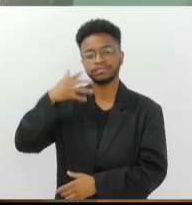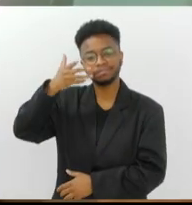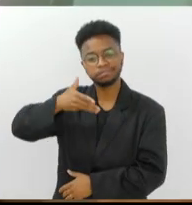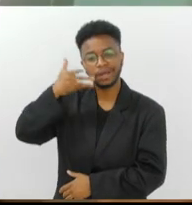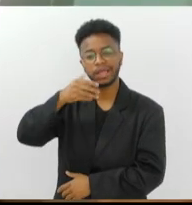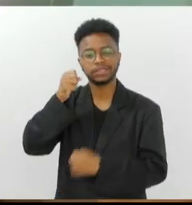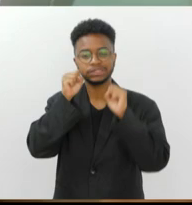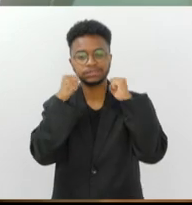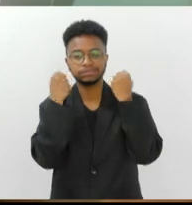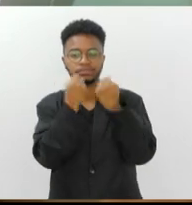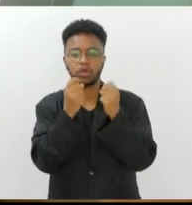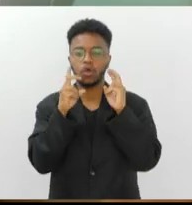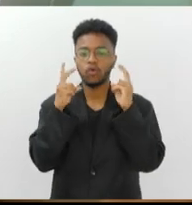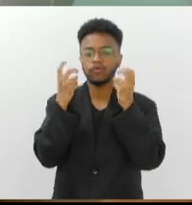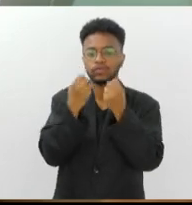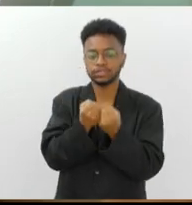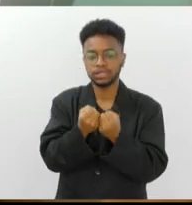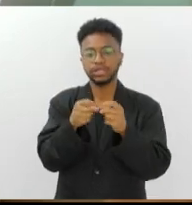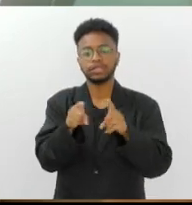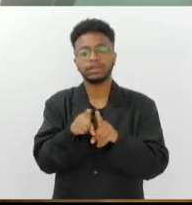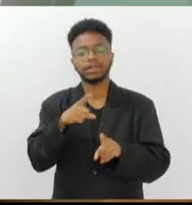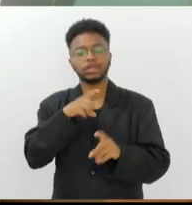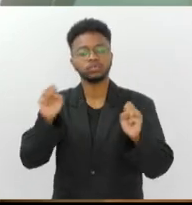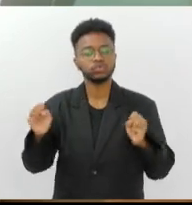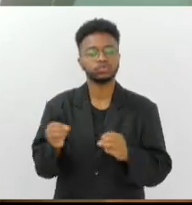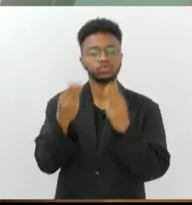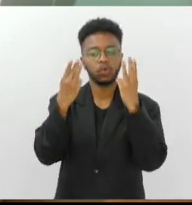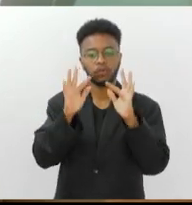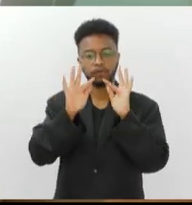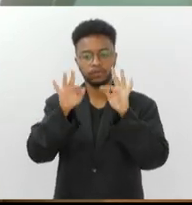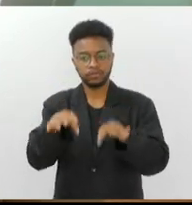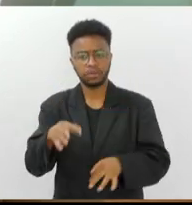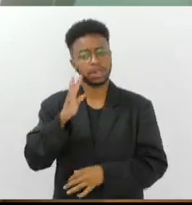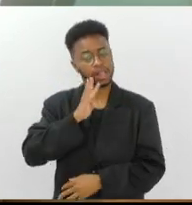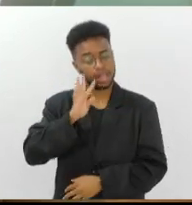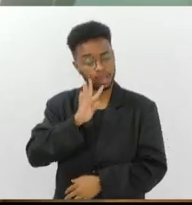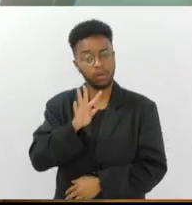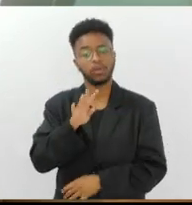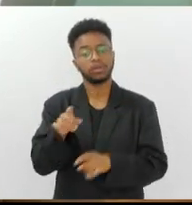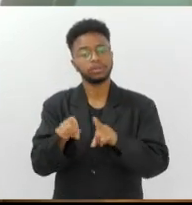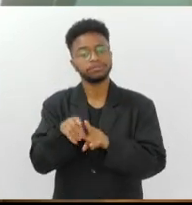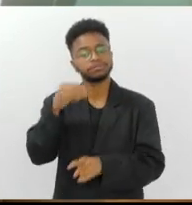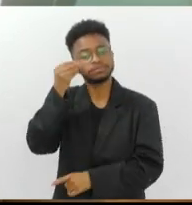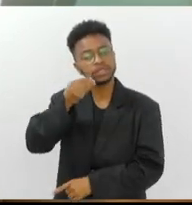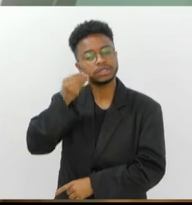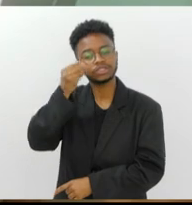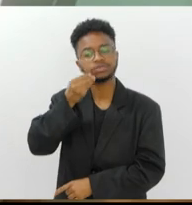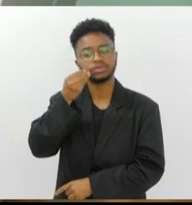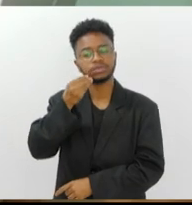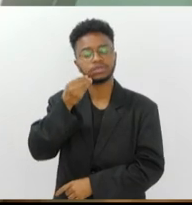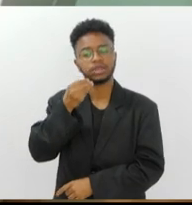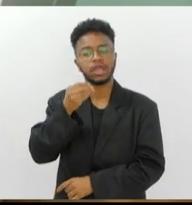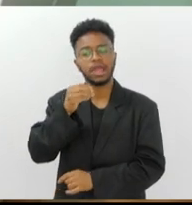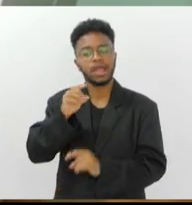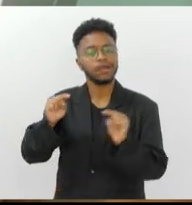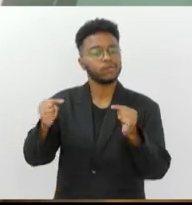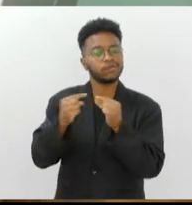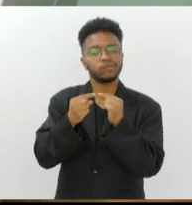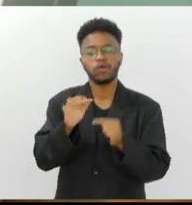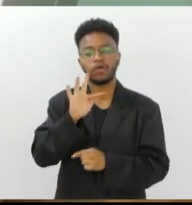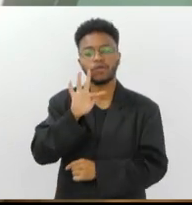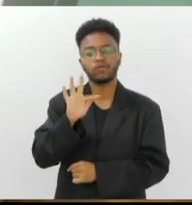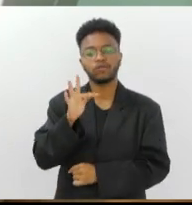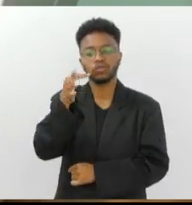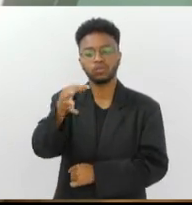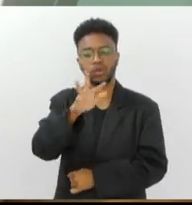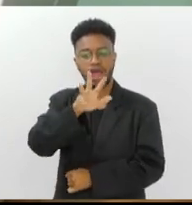painéis, oficinas, a gente vai ter um show de encerramento muito legal, que é uma experiência afrofuturista. A gente tem uma